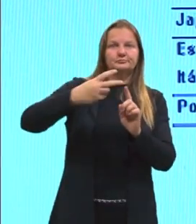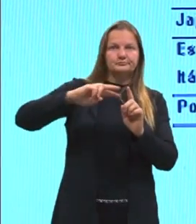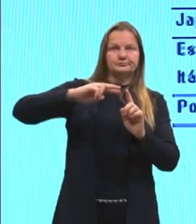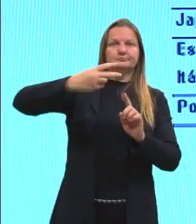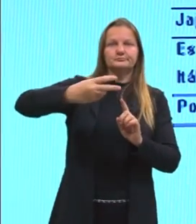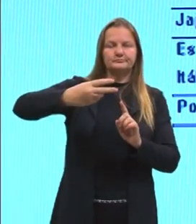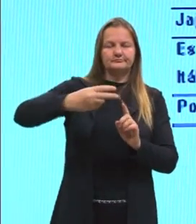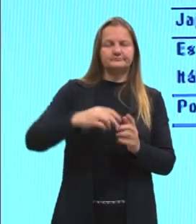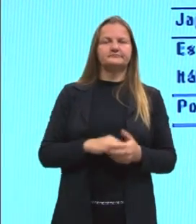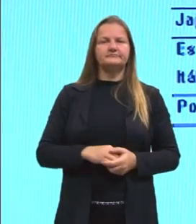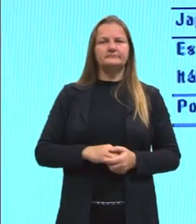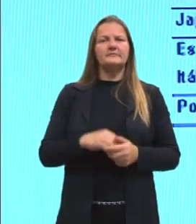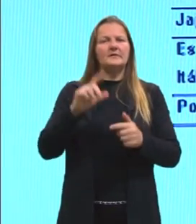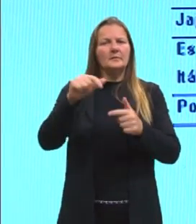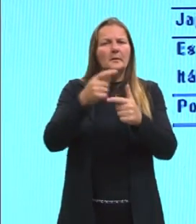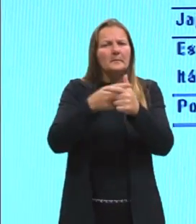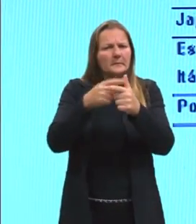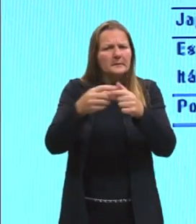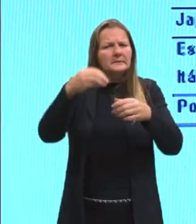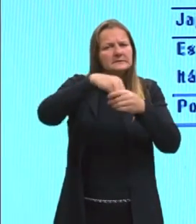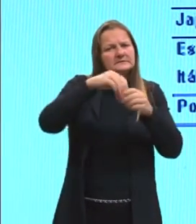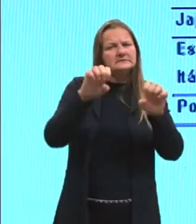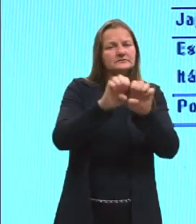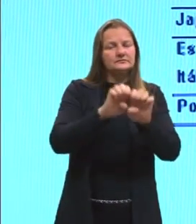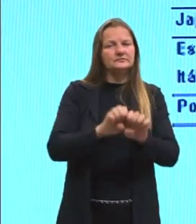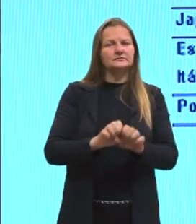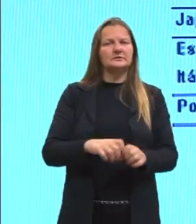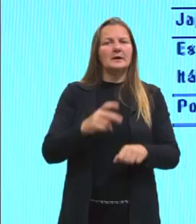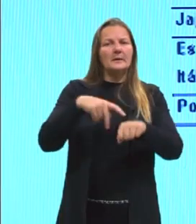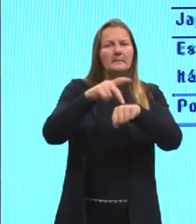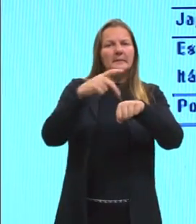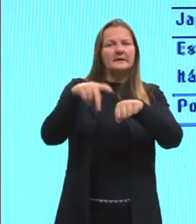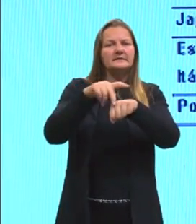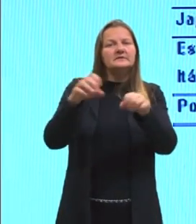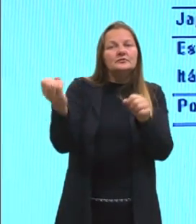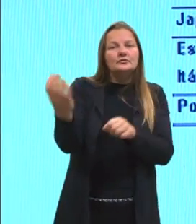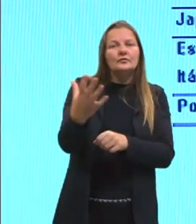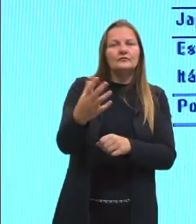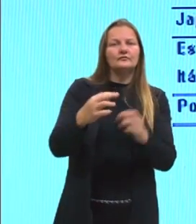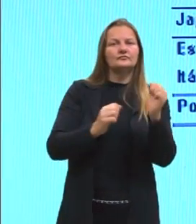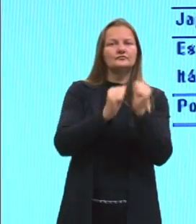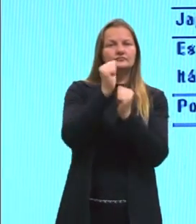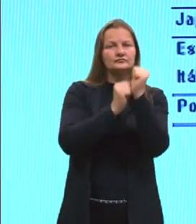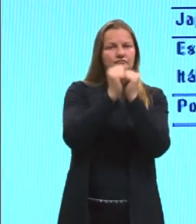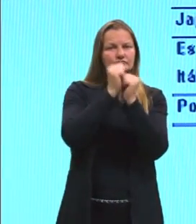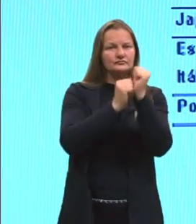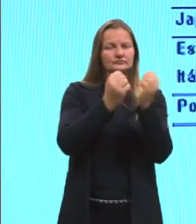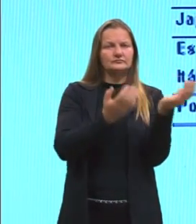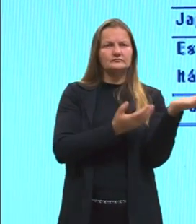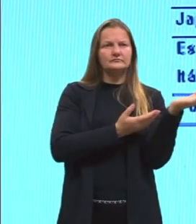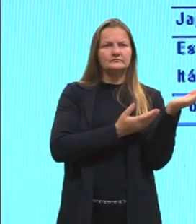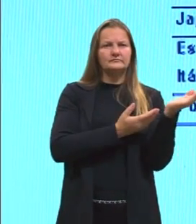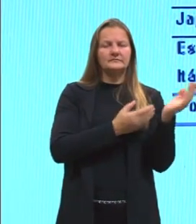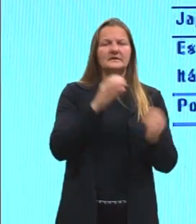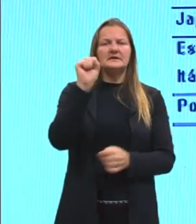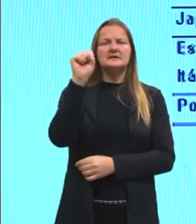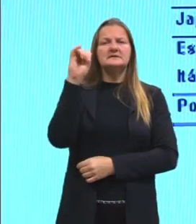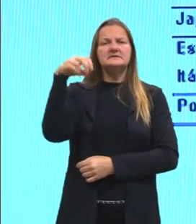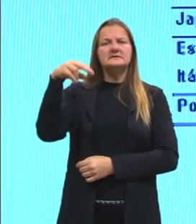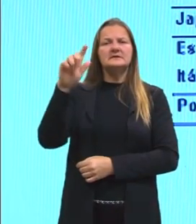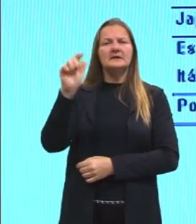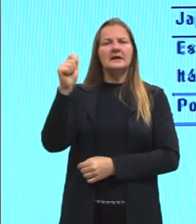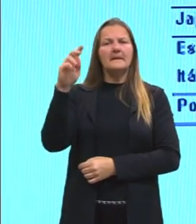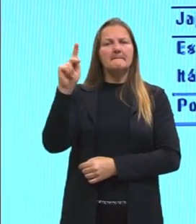cidades, então, vai dar problema relacionado a isso, tá, países recentes industrializados, né, então, tu tem aqui Singapur, Argentina,